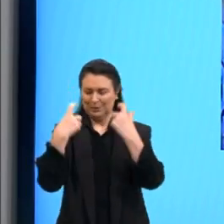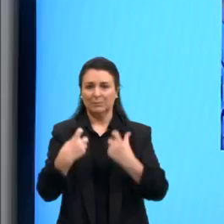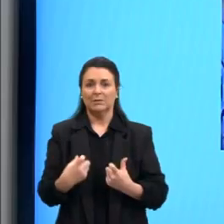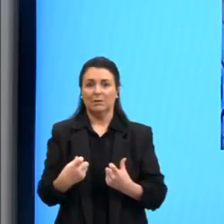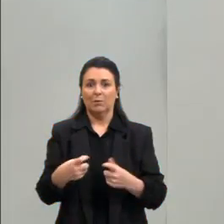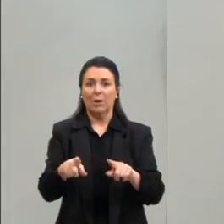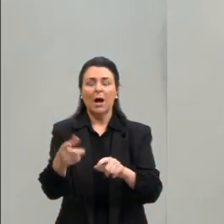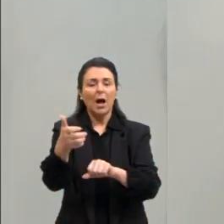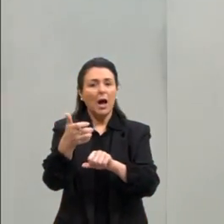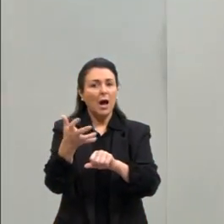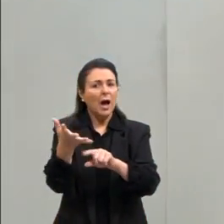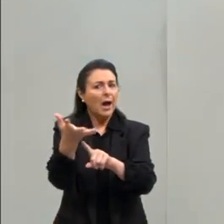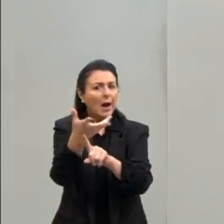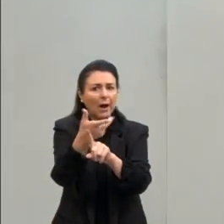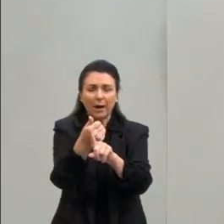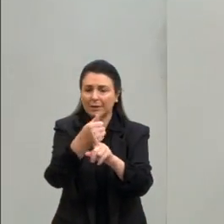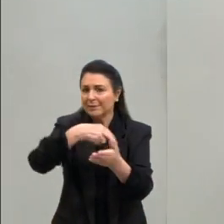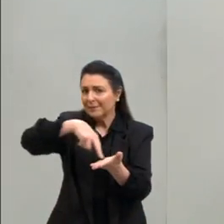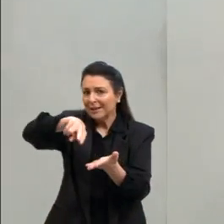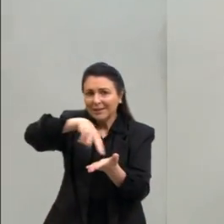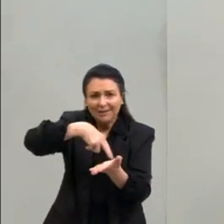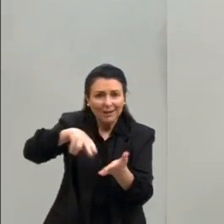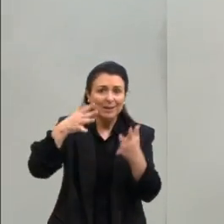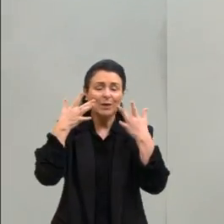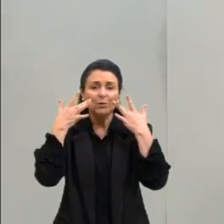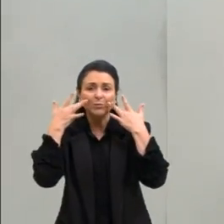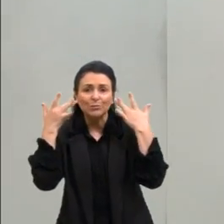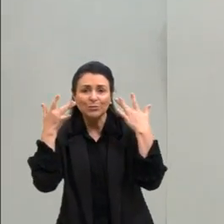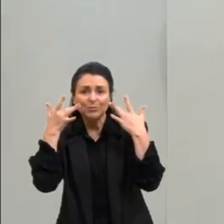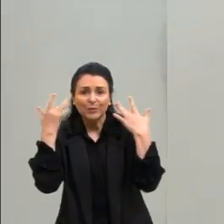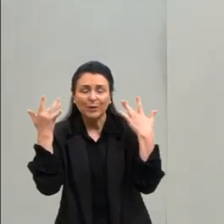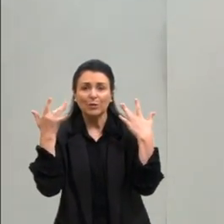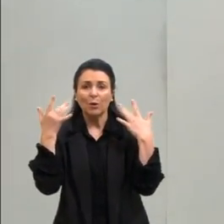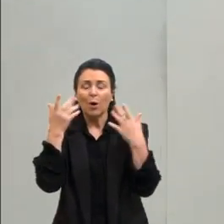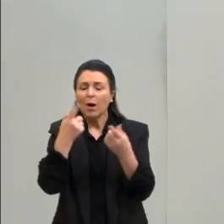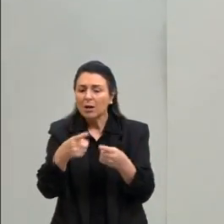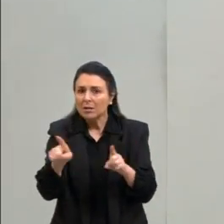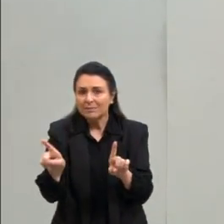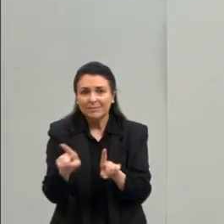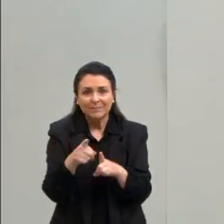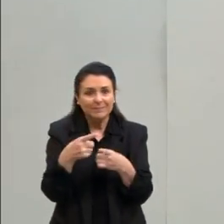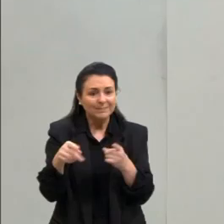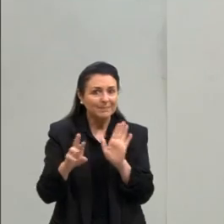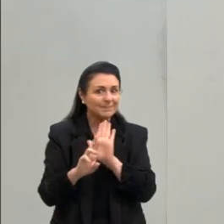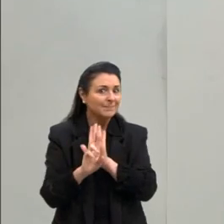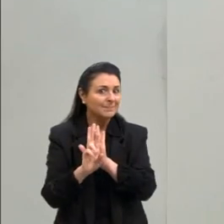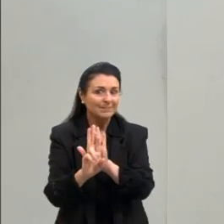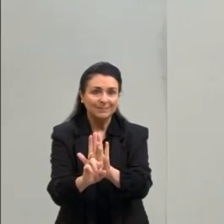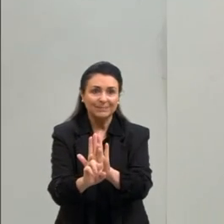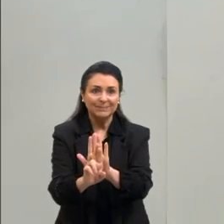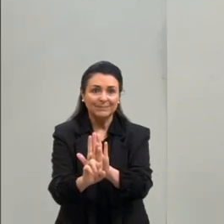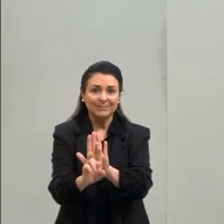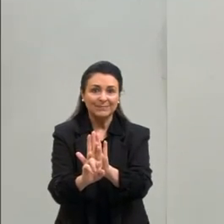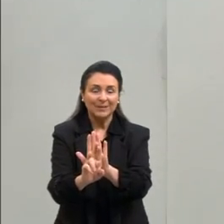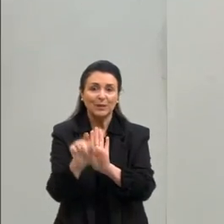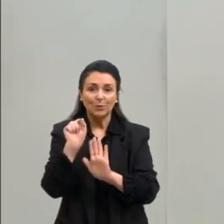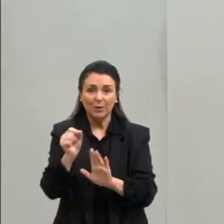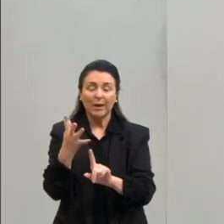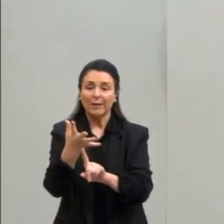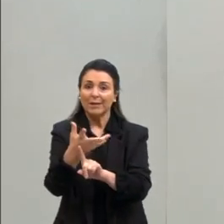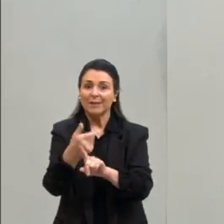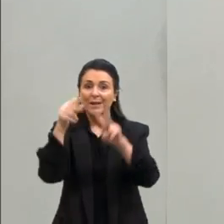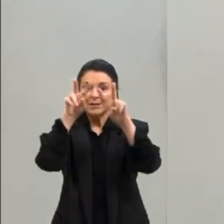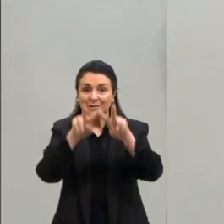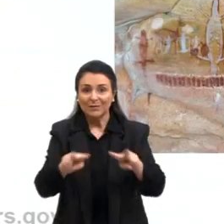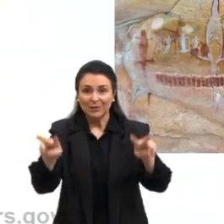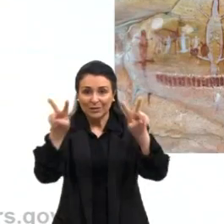a arte em si, com a dança, com o teatro, com a música, representada nas artes visuais,